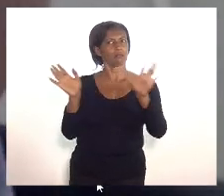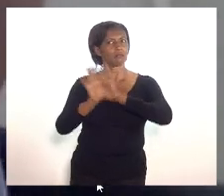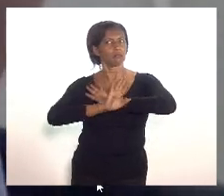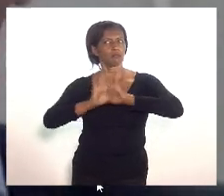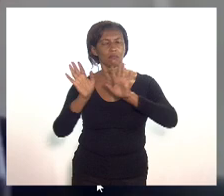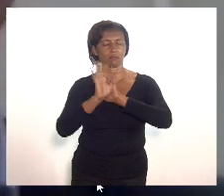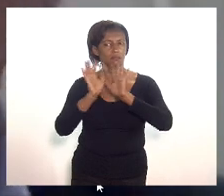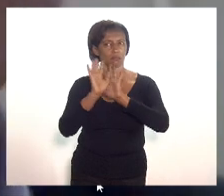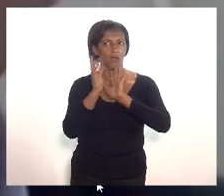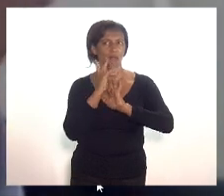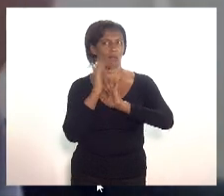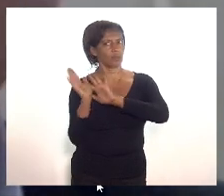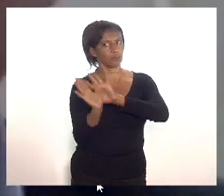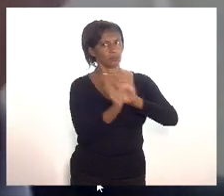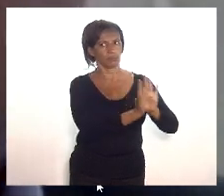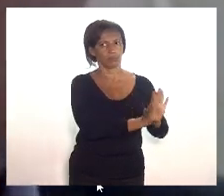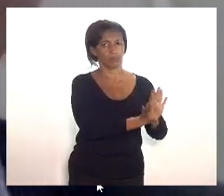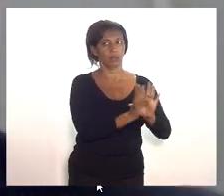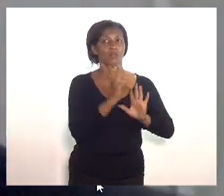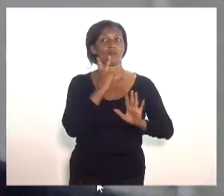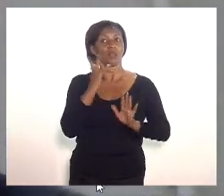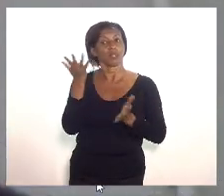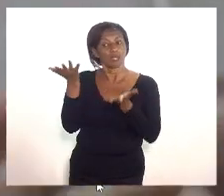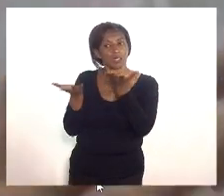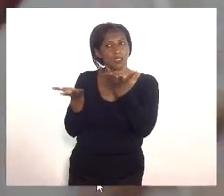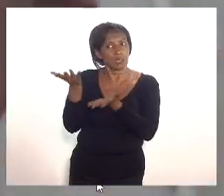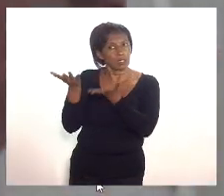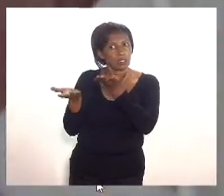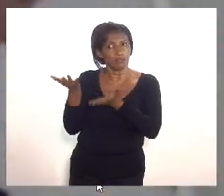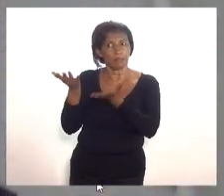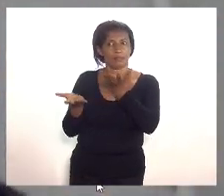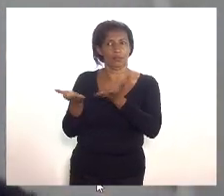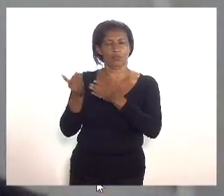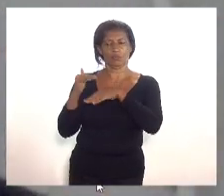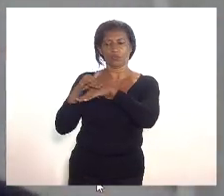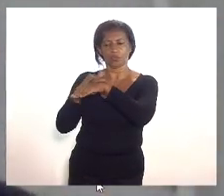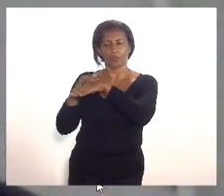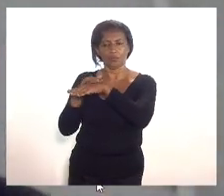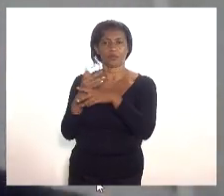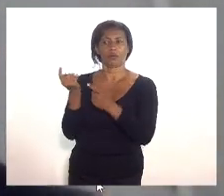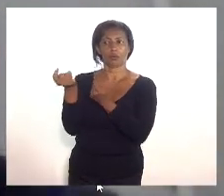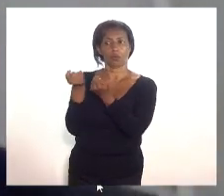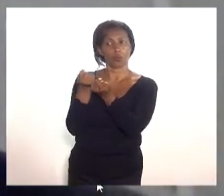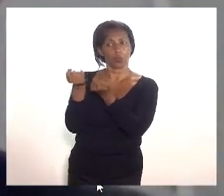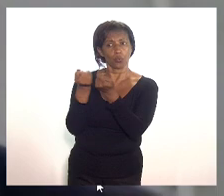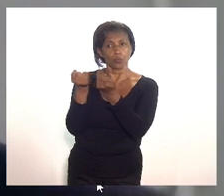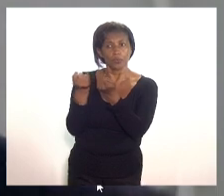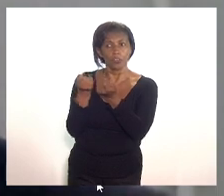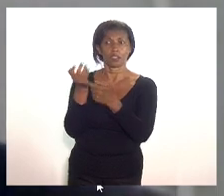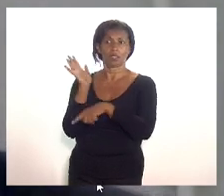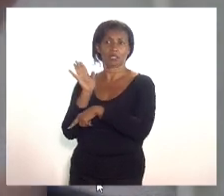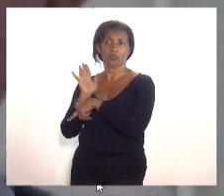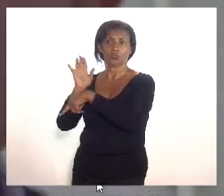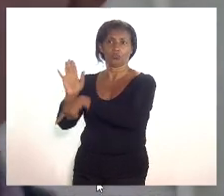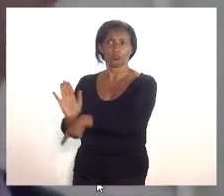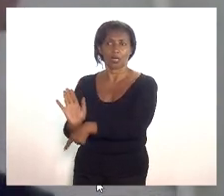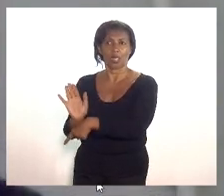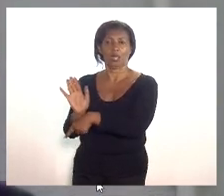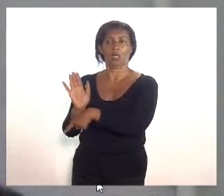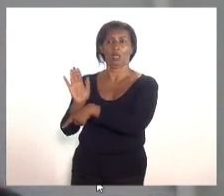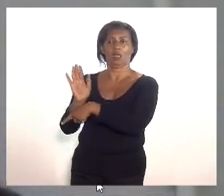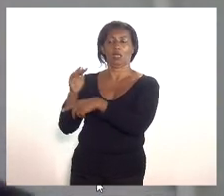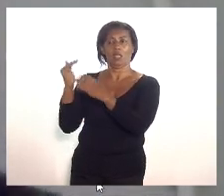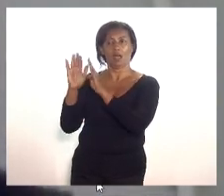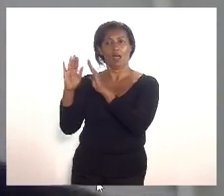falando aqui da importância de buscar esse equilíbrio de conversar com setores econômicos se possível flexibilizar algumas